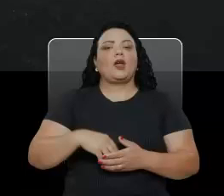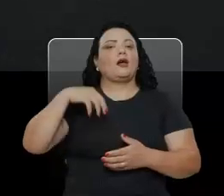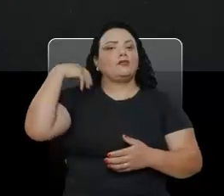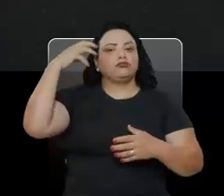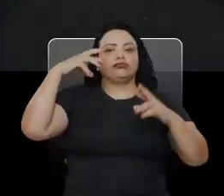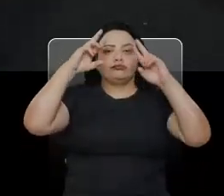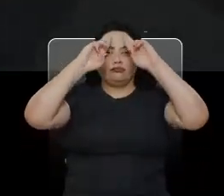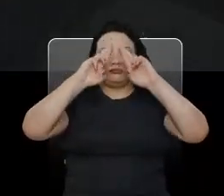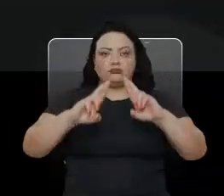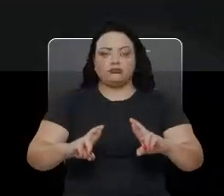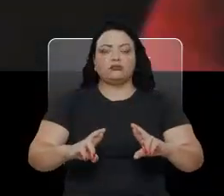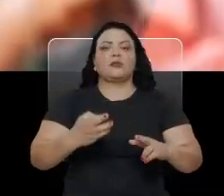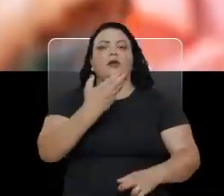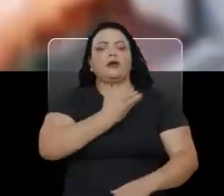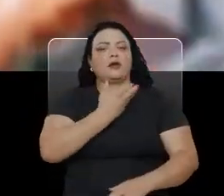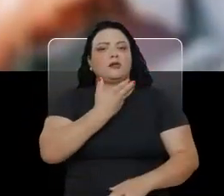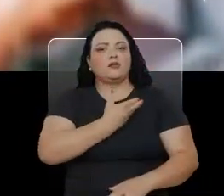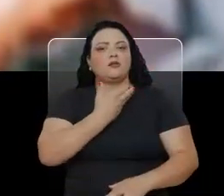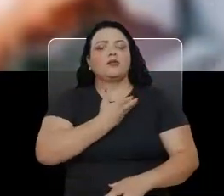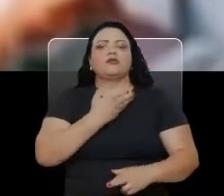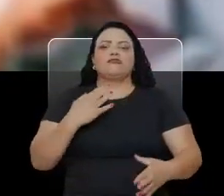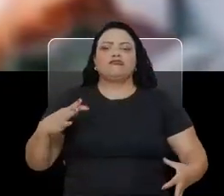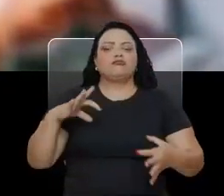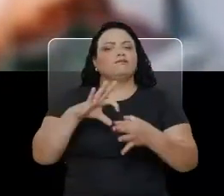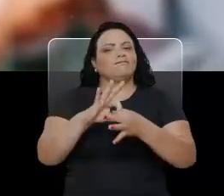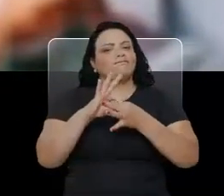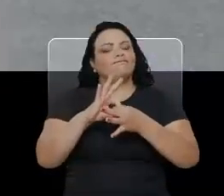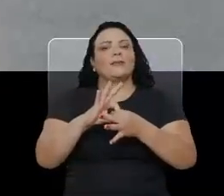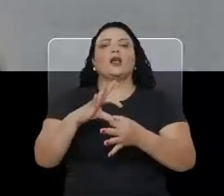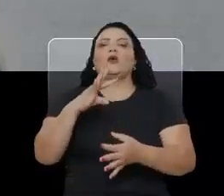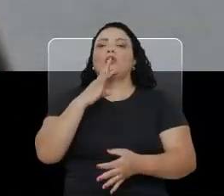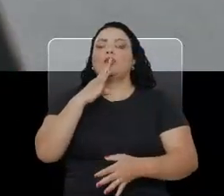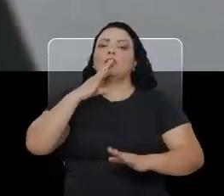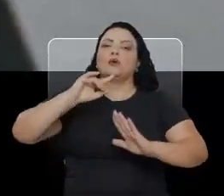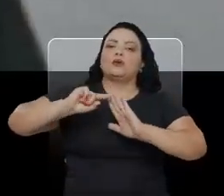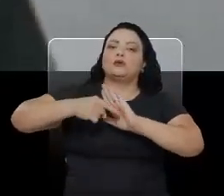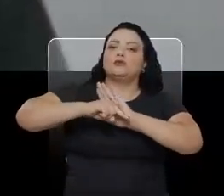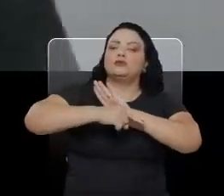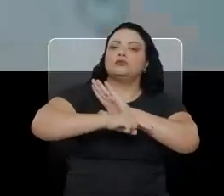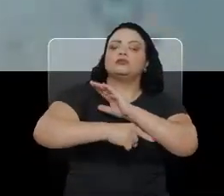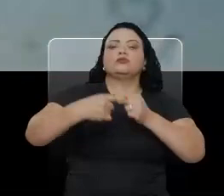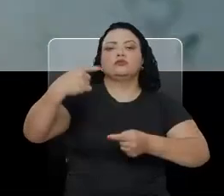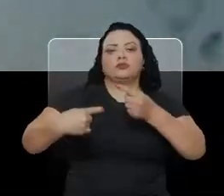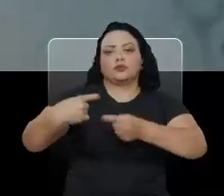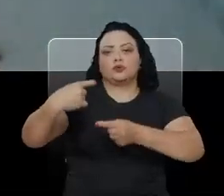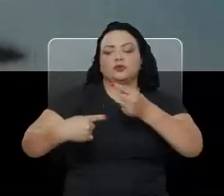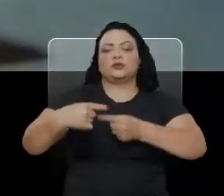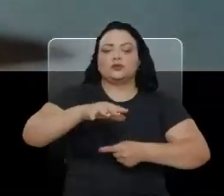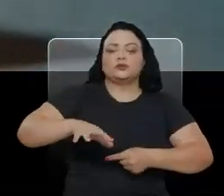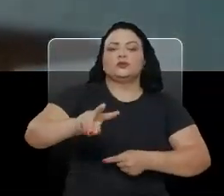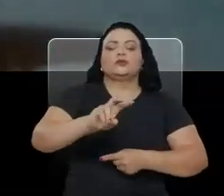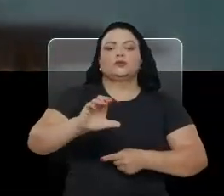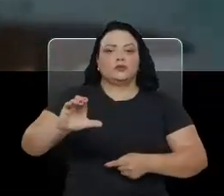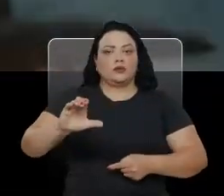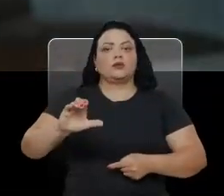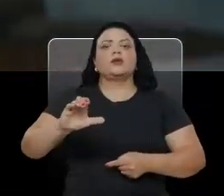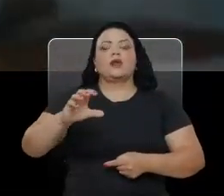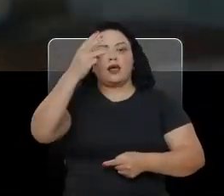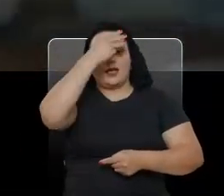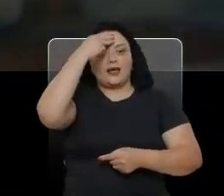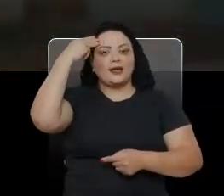Radialista respeitado, amigo de corpo e alma, conhecedor da política e dos saberes da nossa terra,